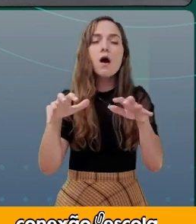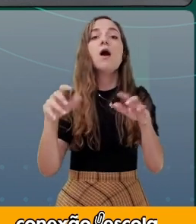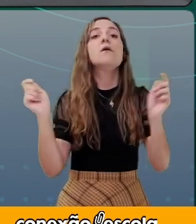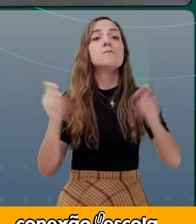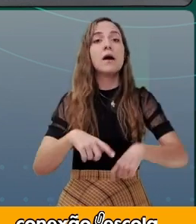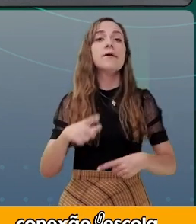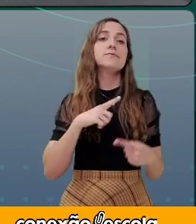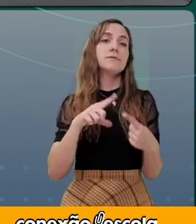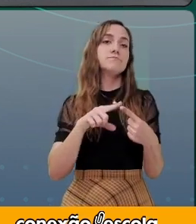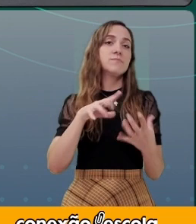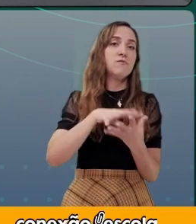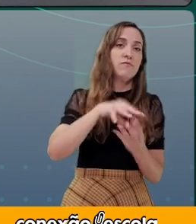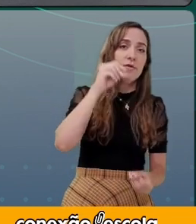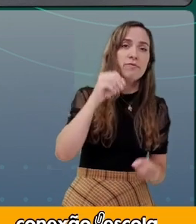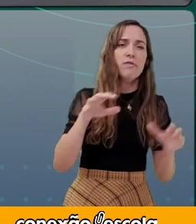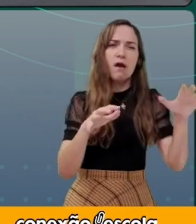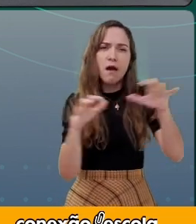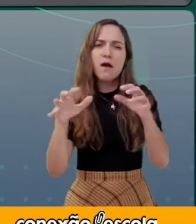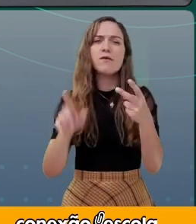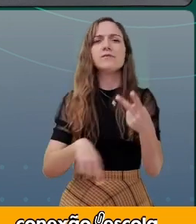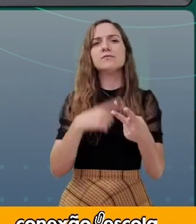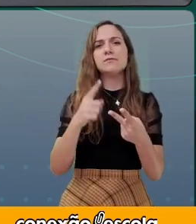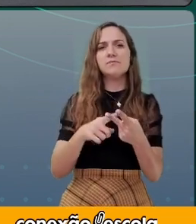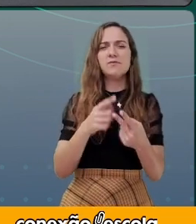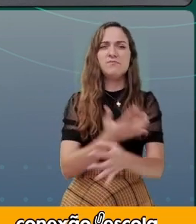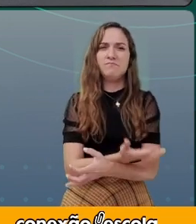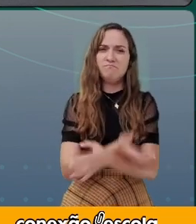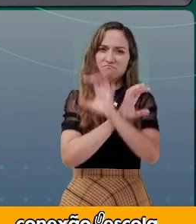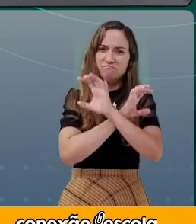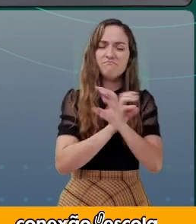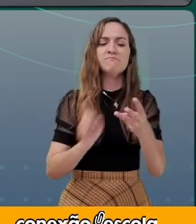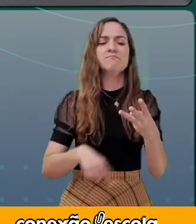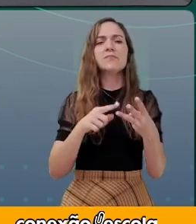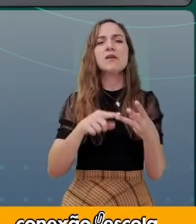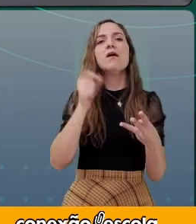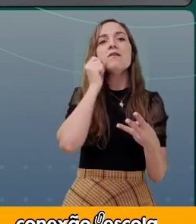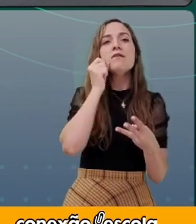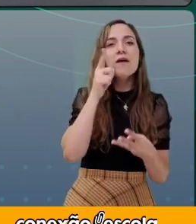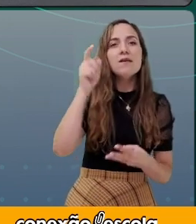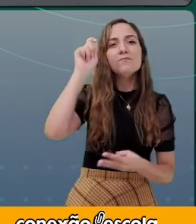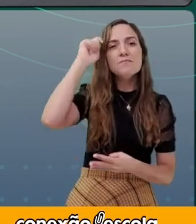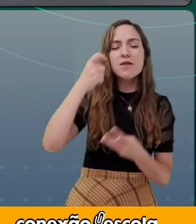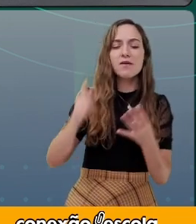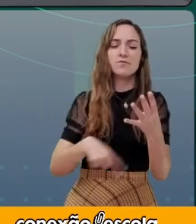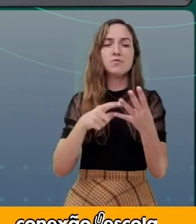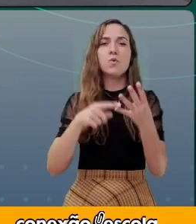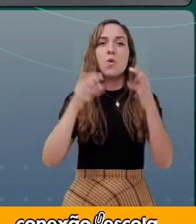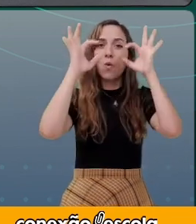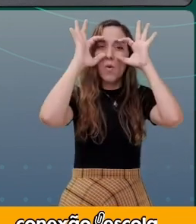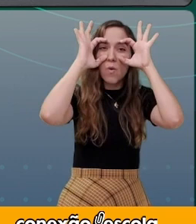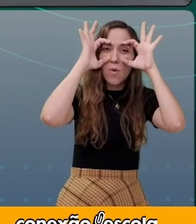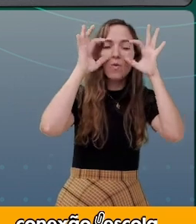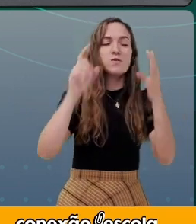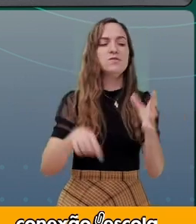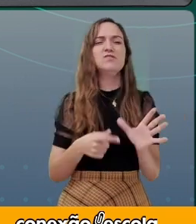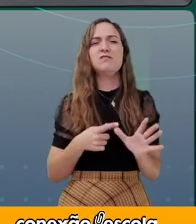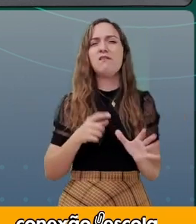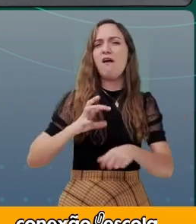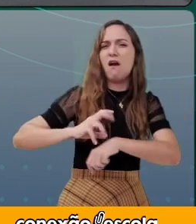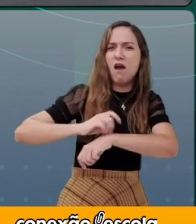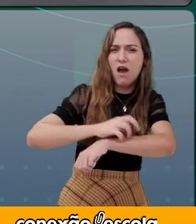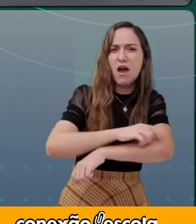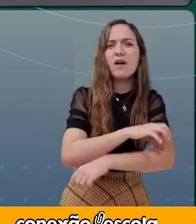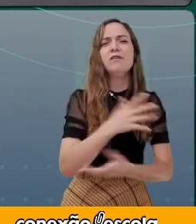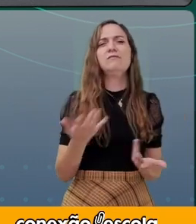podemos ter fantasma, caveira, gato preto, coruja, aranha, corvo.